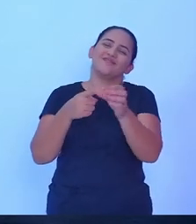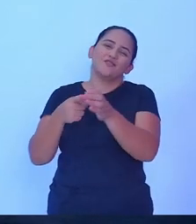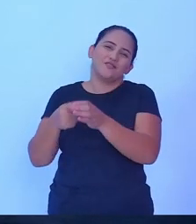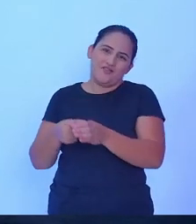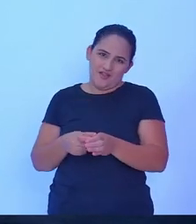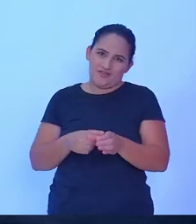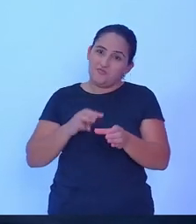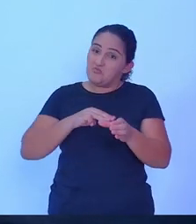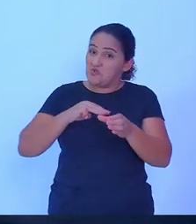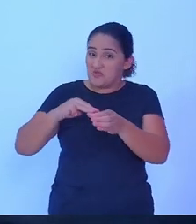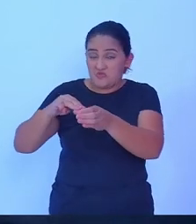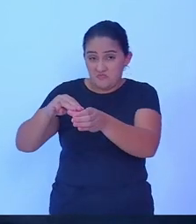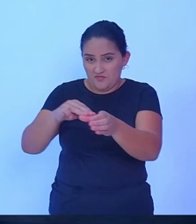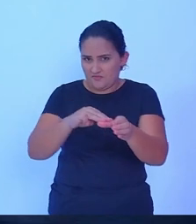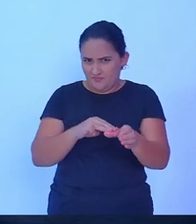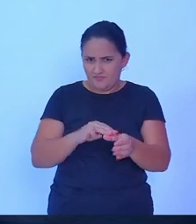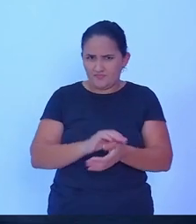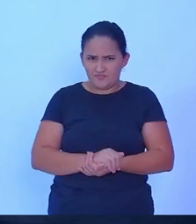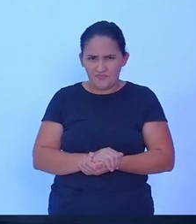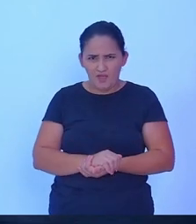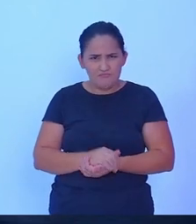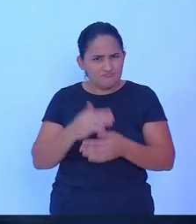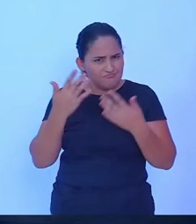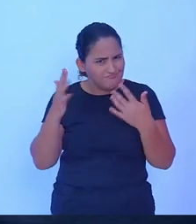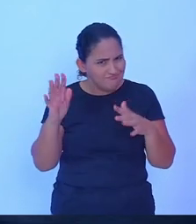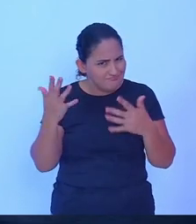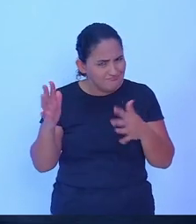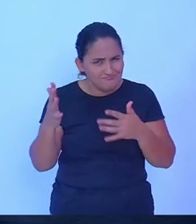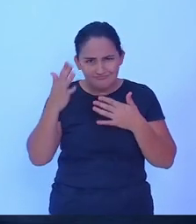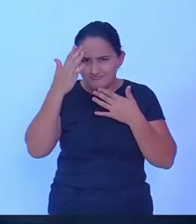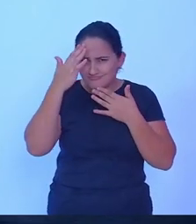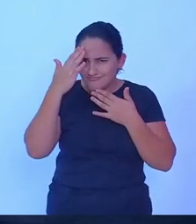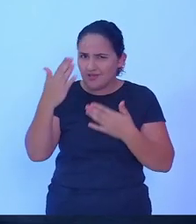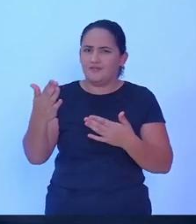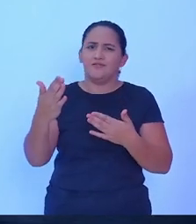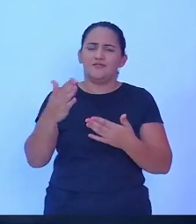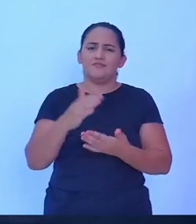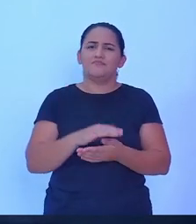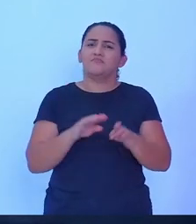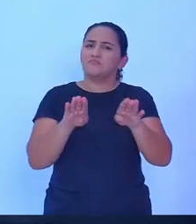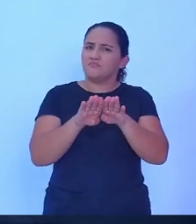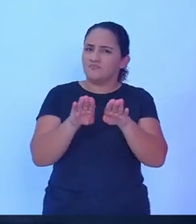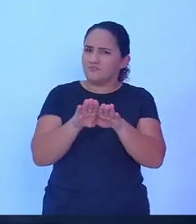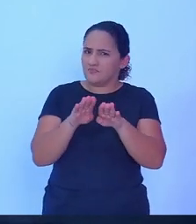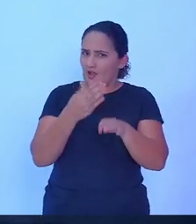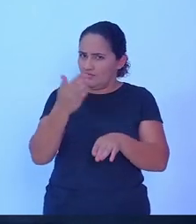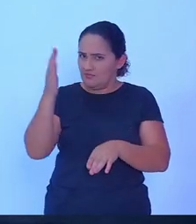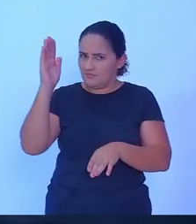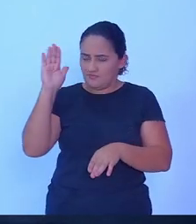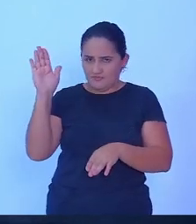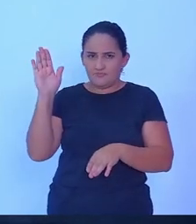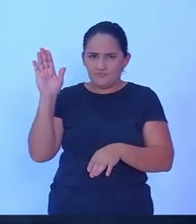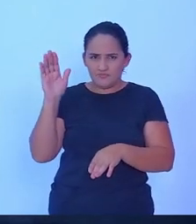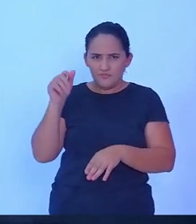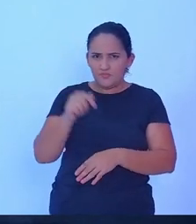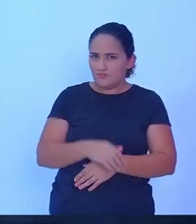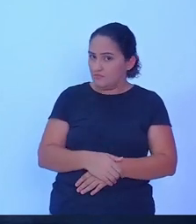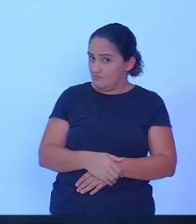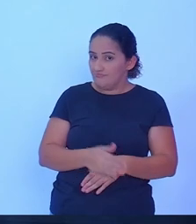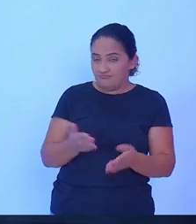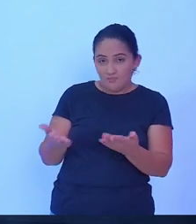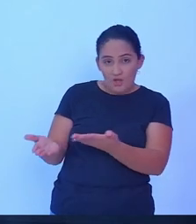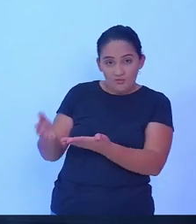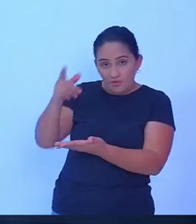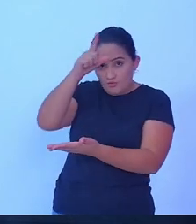fazer um, dar os parabéns e agradecer aqui o também candidato a vice-prefeito o senhor Lucindo